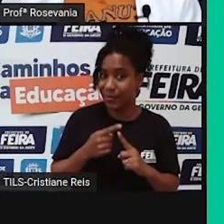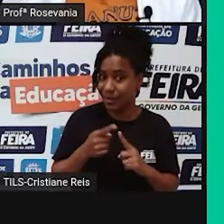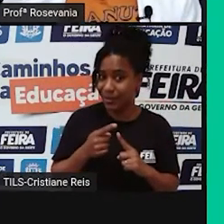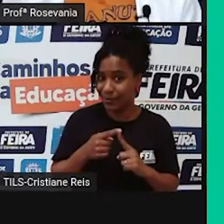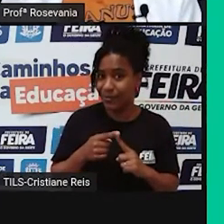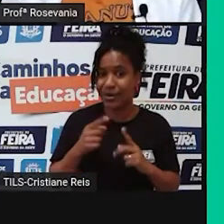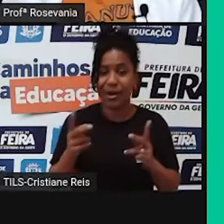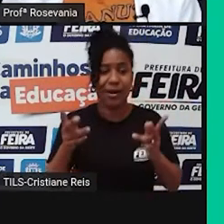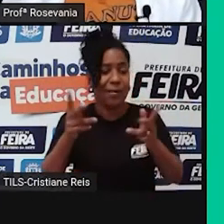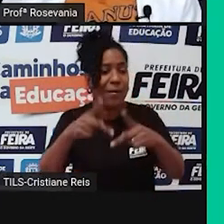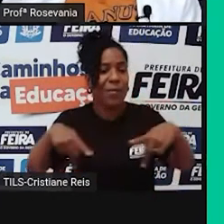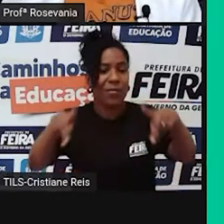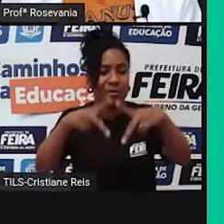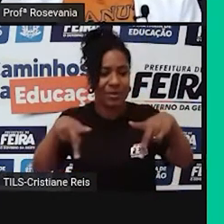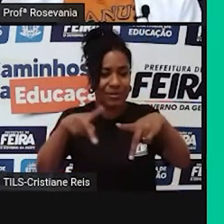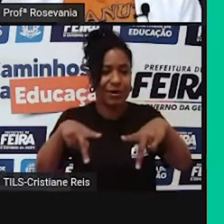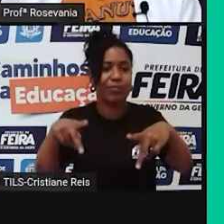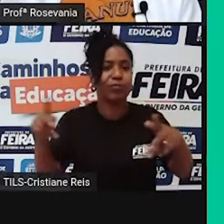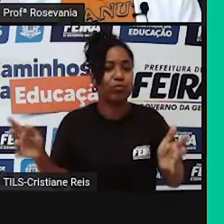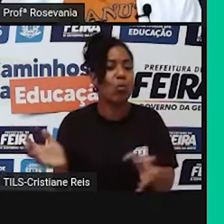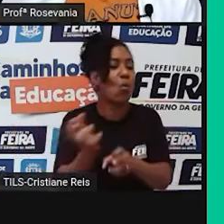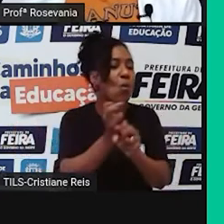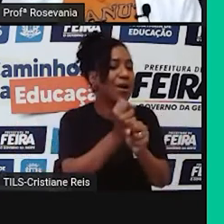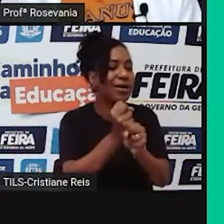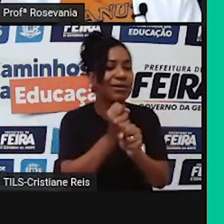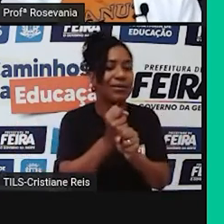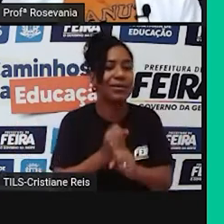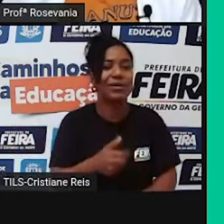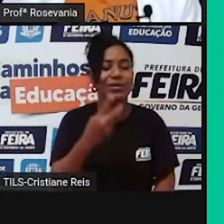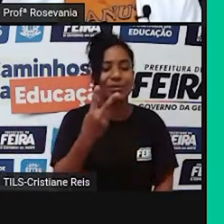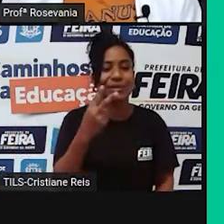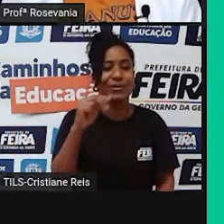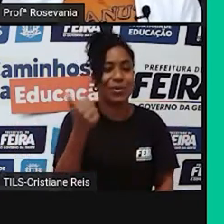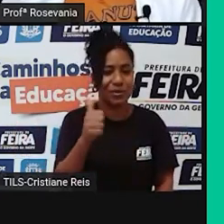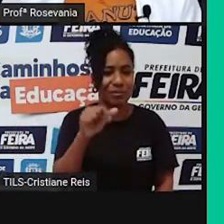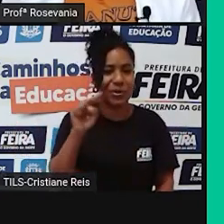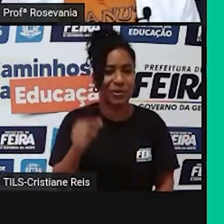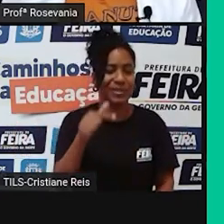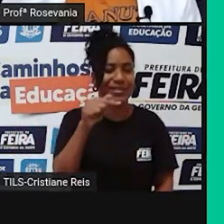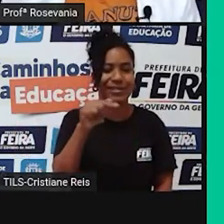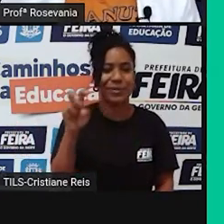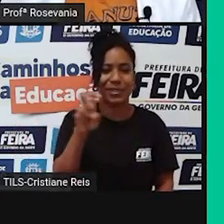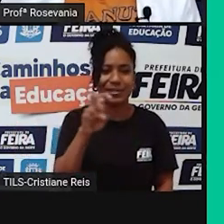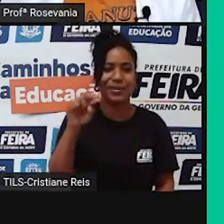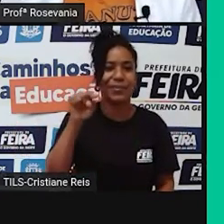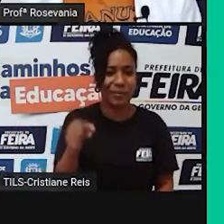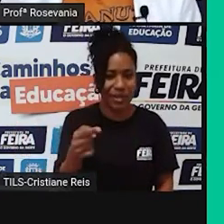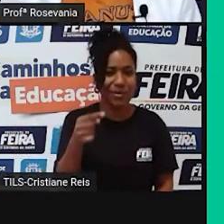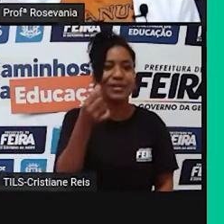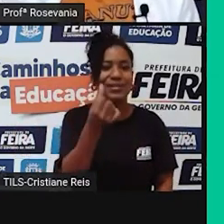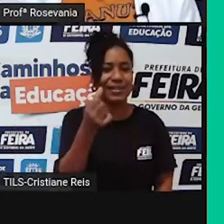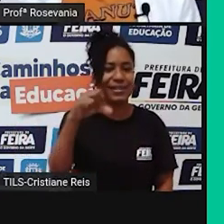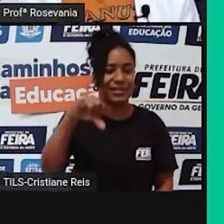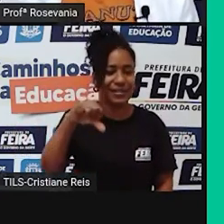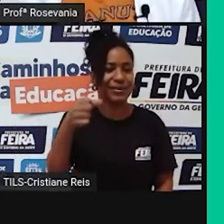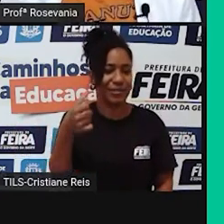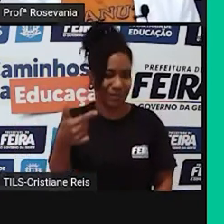absoluta, né, do território brasileiro, são 211 milhões 755 mil